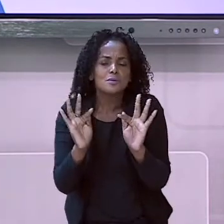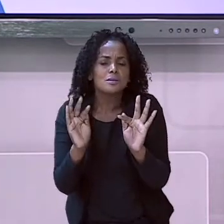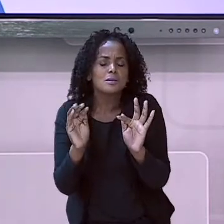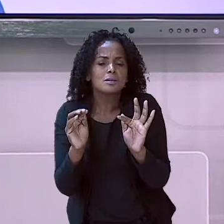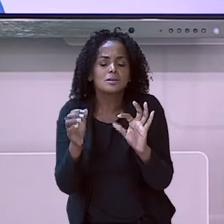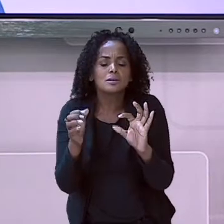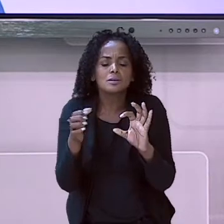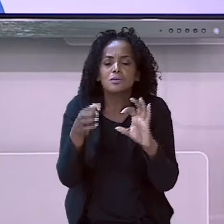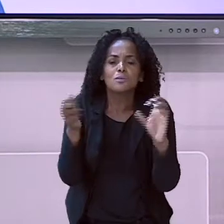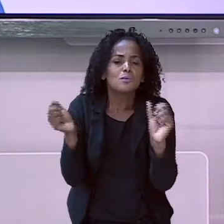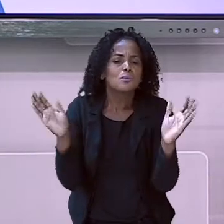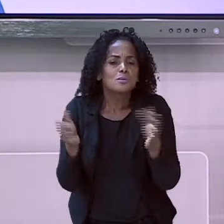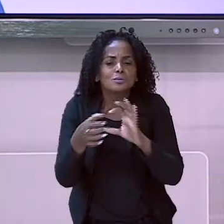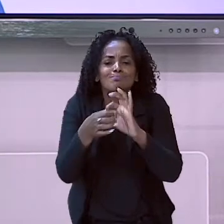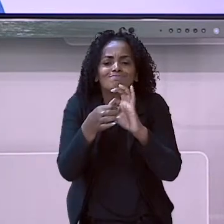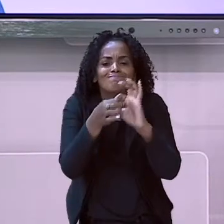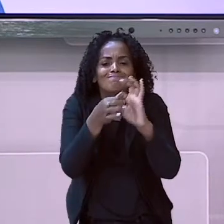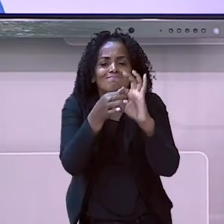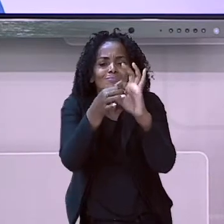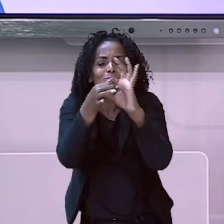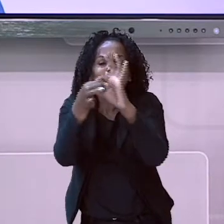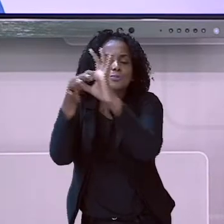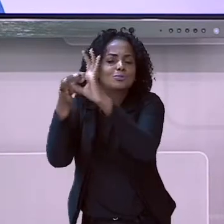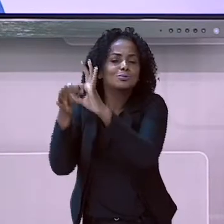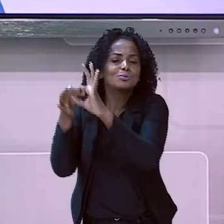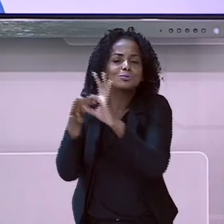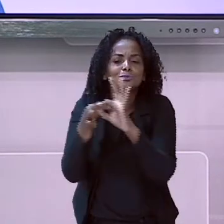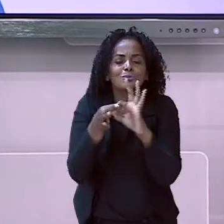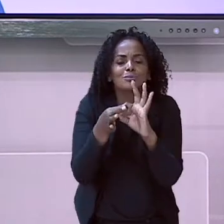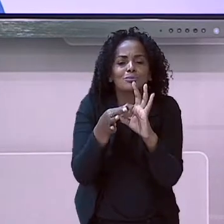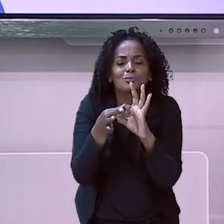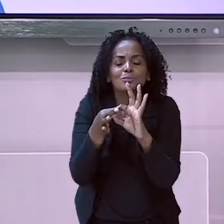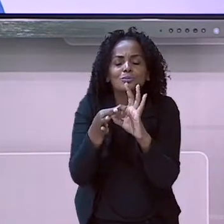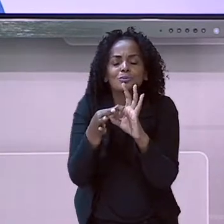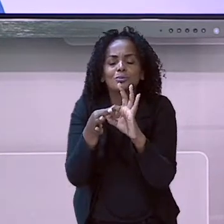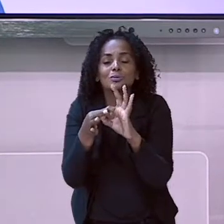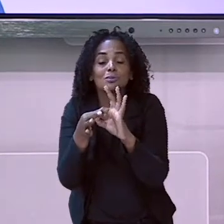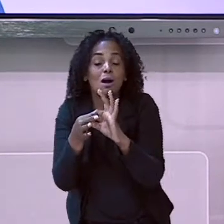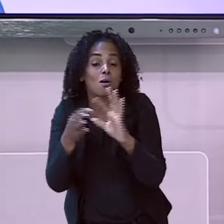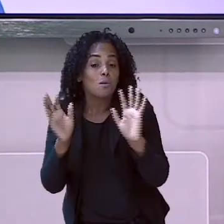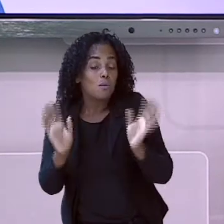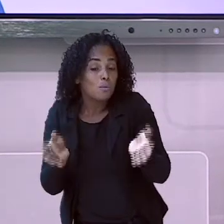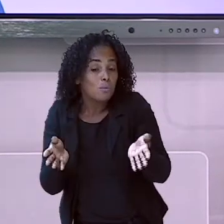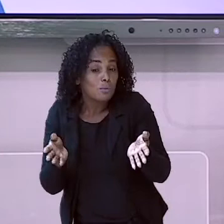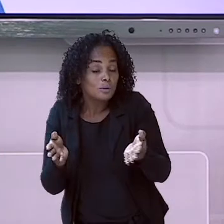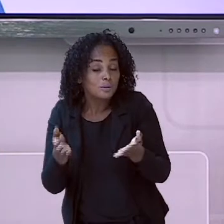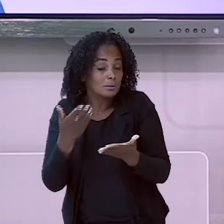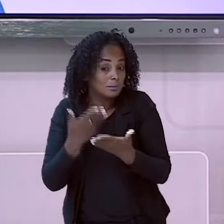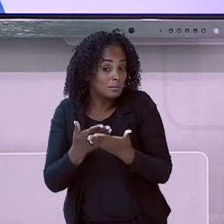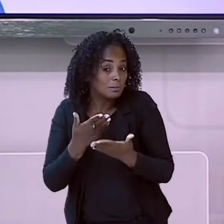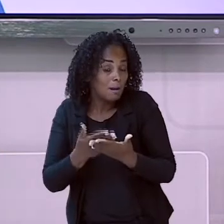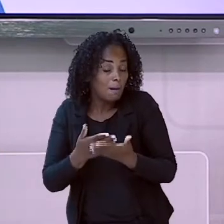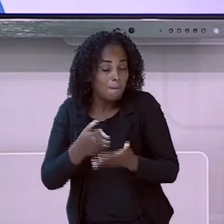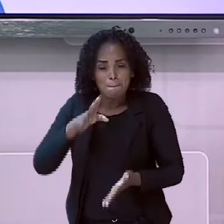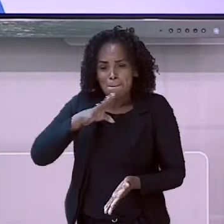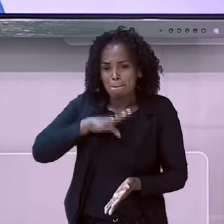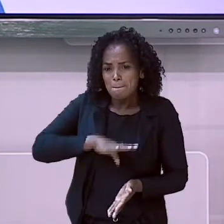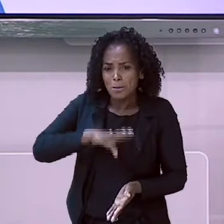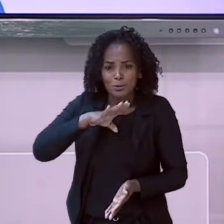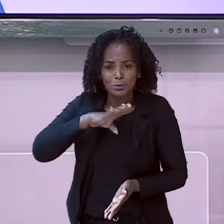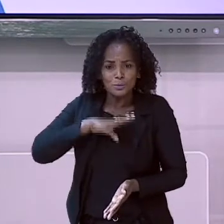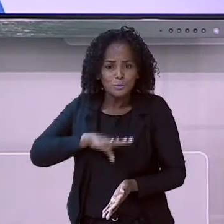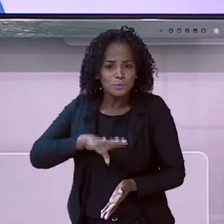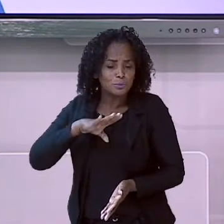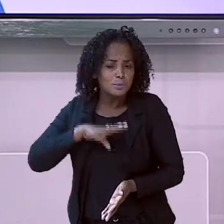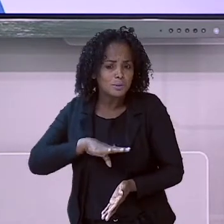comigo hoje na nossa aula do componente curricular língua portuguesa. Isso, e